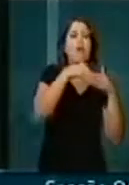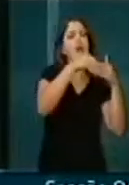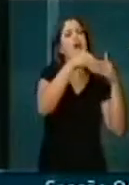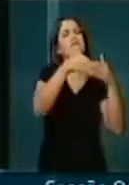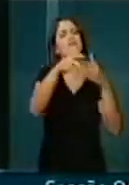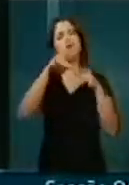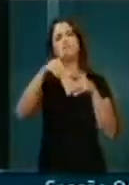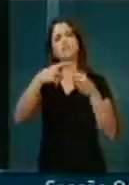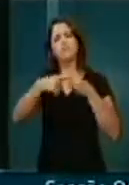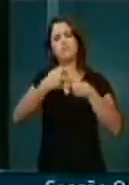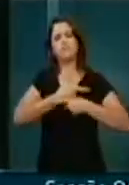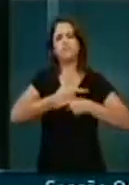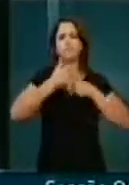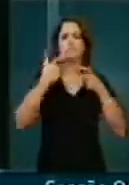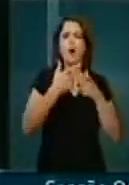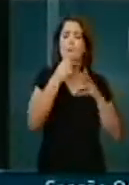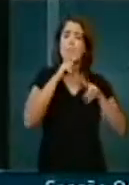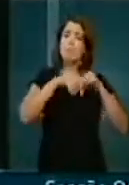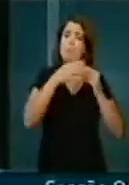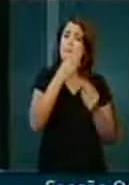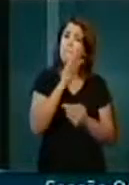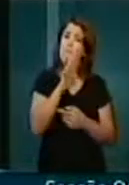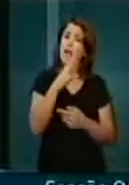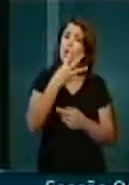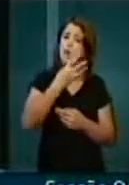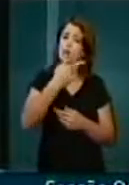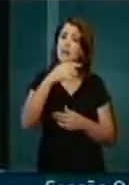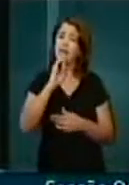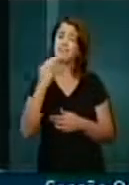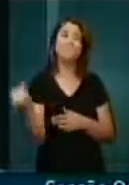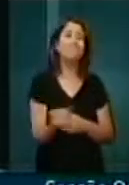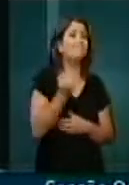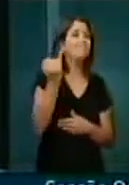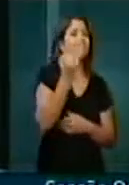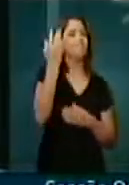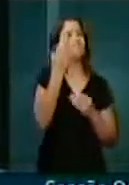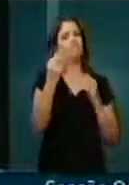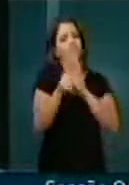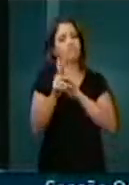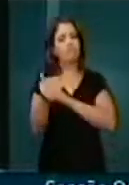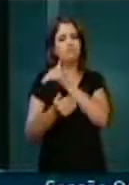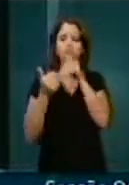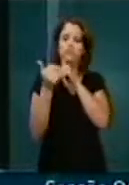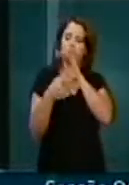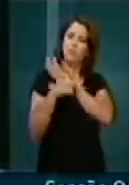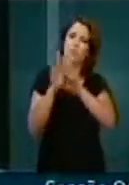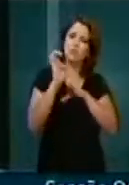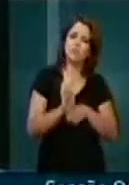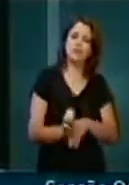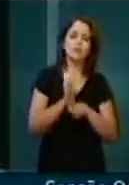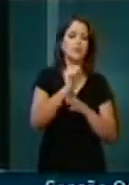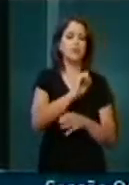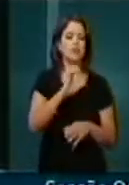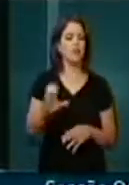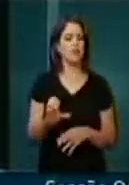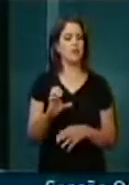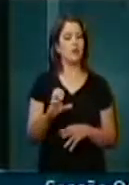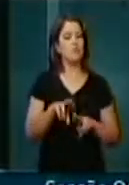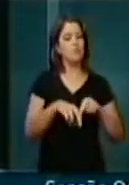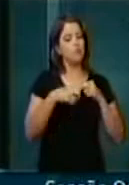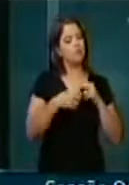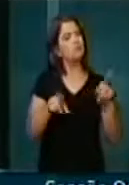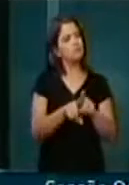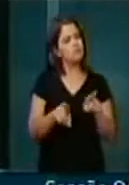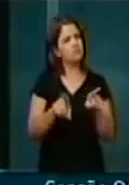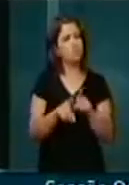Portanto, a BR-470 é de fundamental importância para o crescimento do Estado de Santa Catarina. E, por